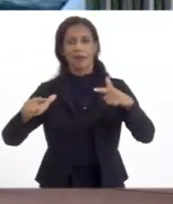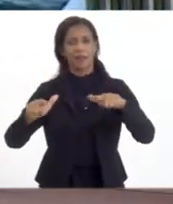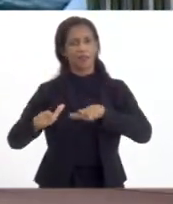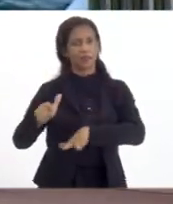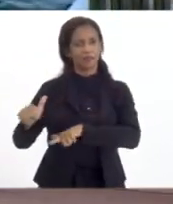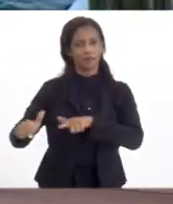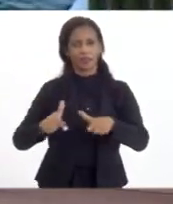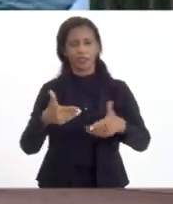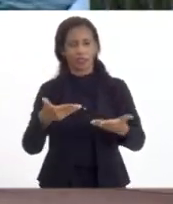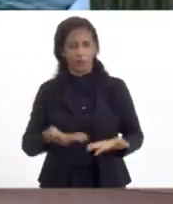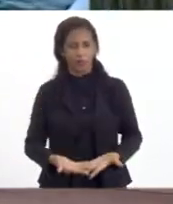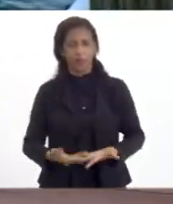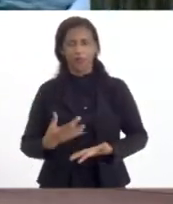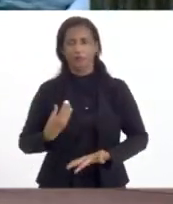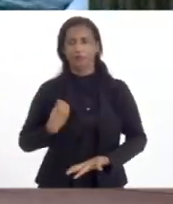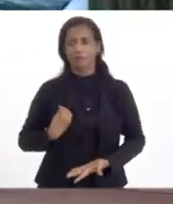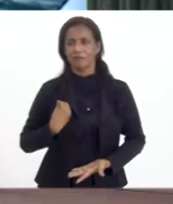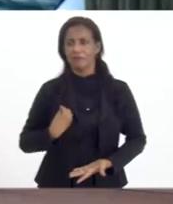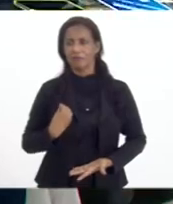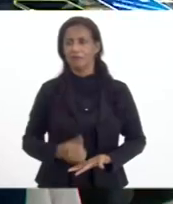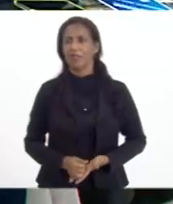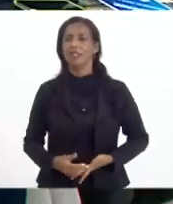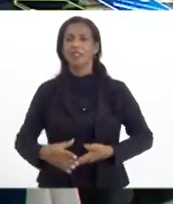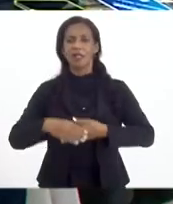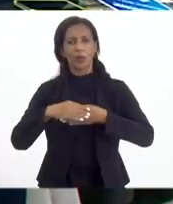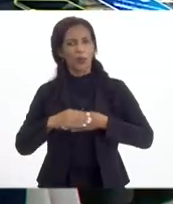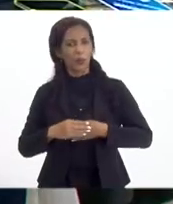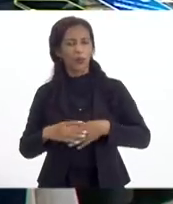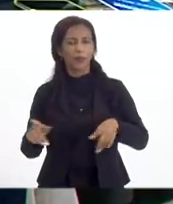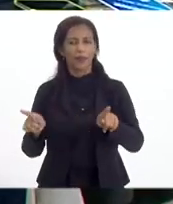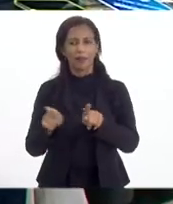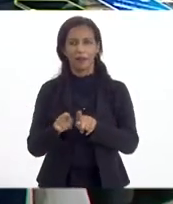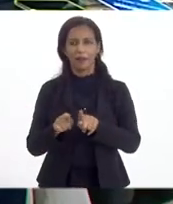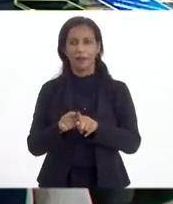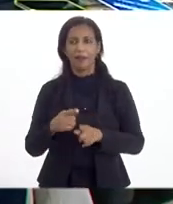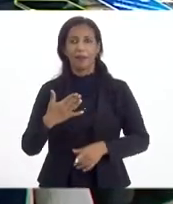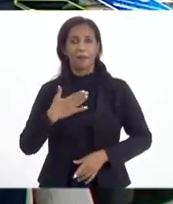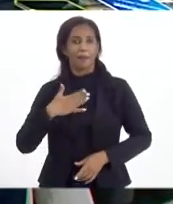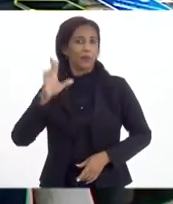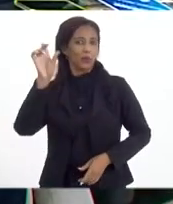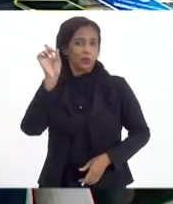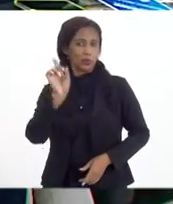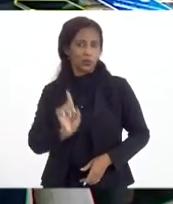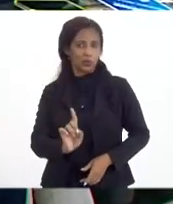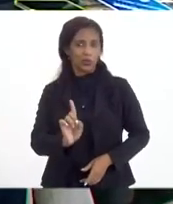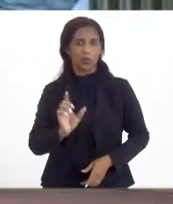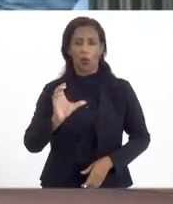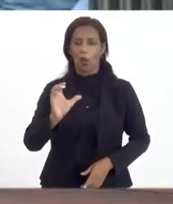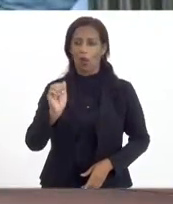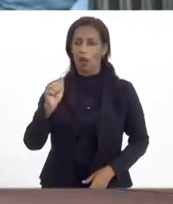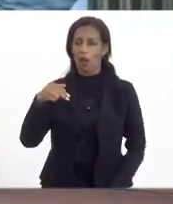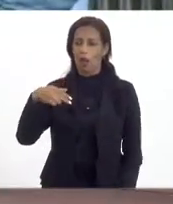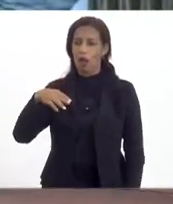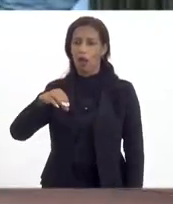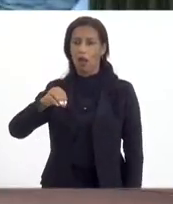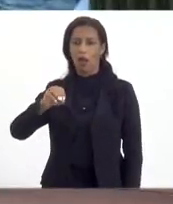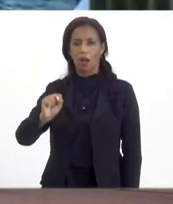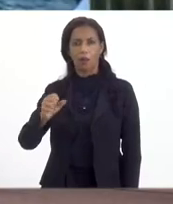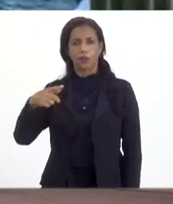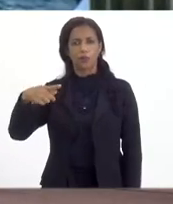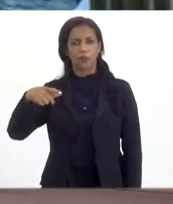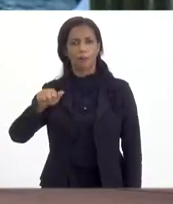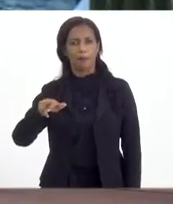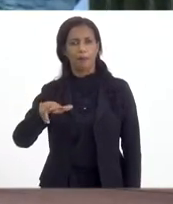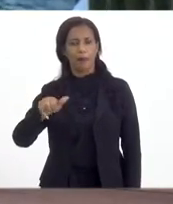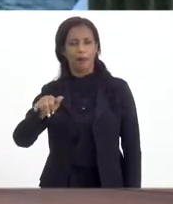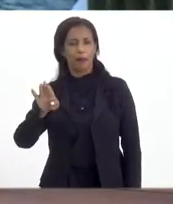também presentes nesse momento. Queria cumprimentar também o meu diretor do Campus Paracambi, o professor Aldembar,